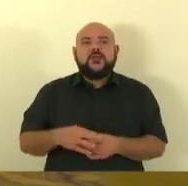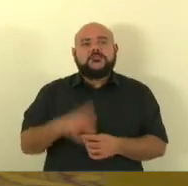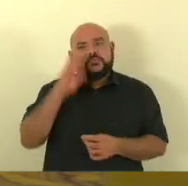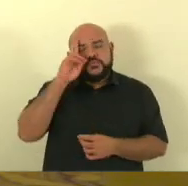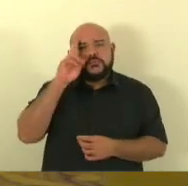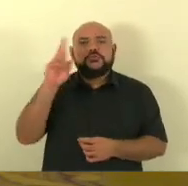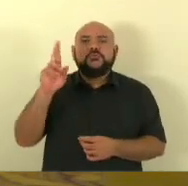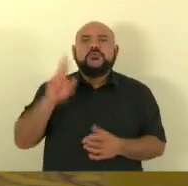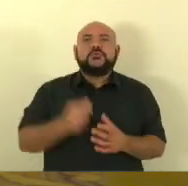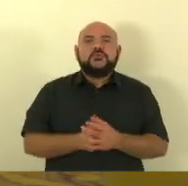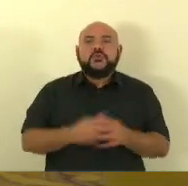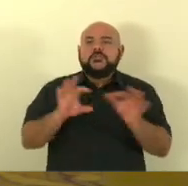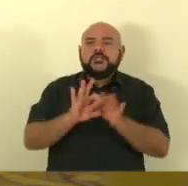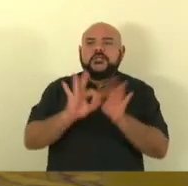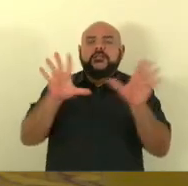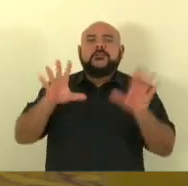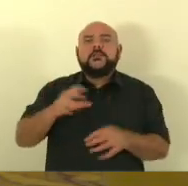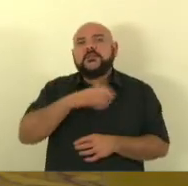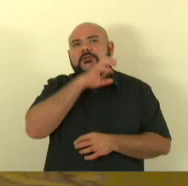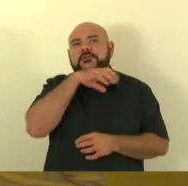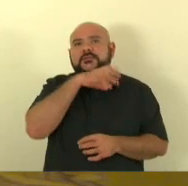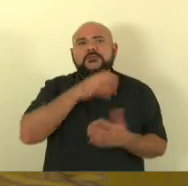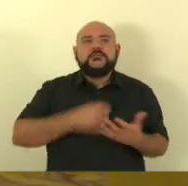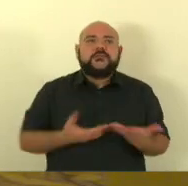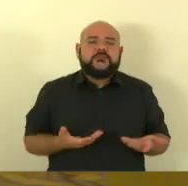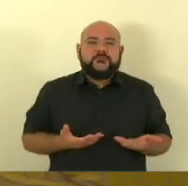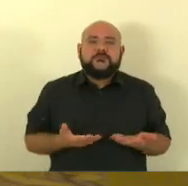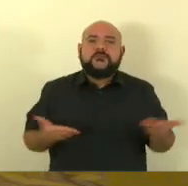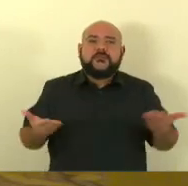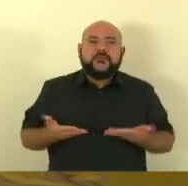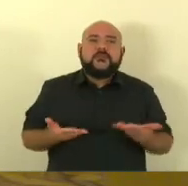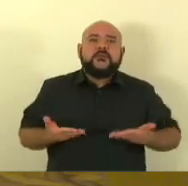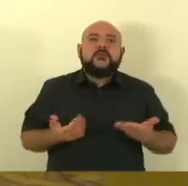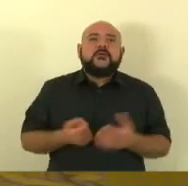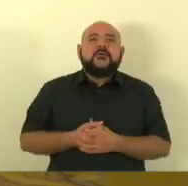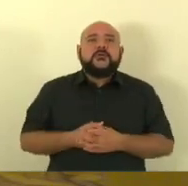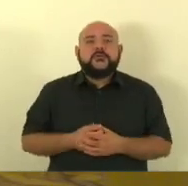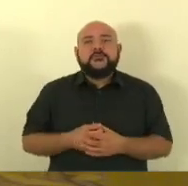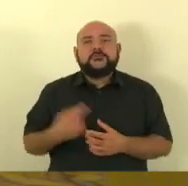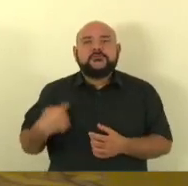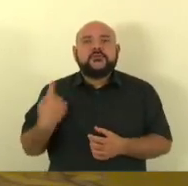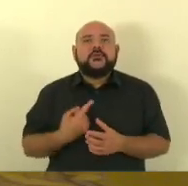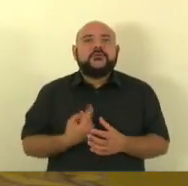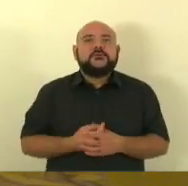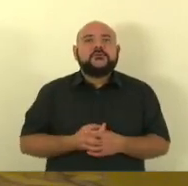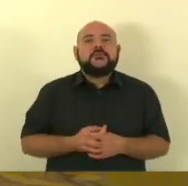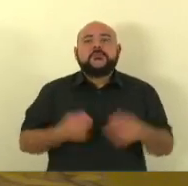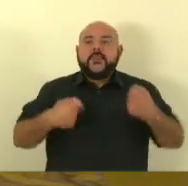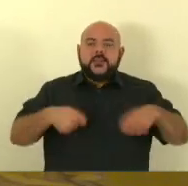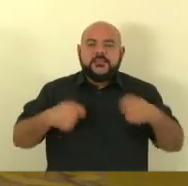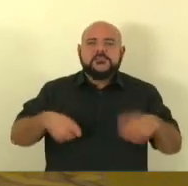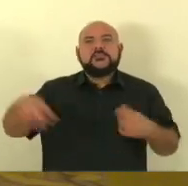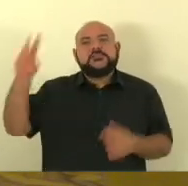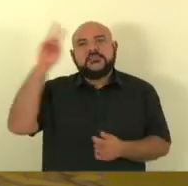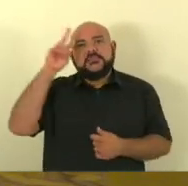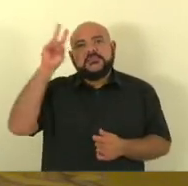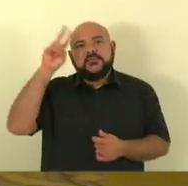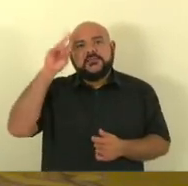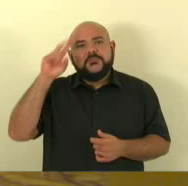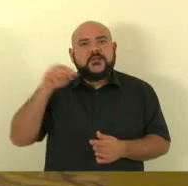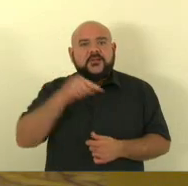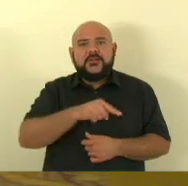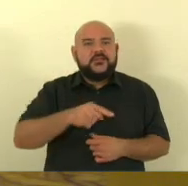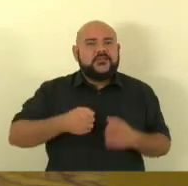situação dessa acontecesse e a gente hoje tem aqui aqui está lembrando desse herói tão pequenininho do